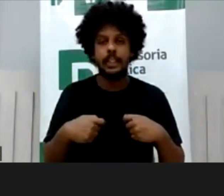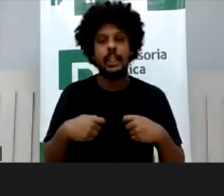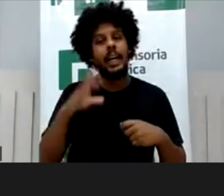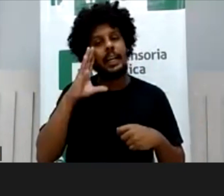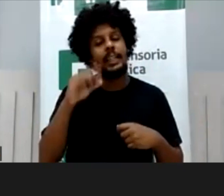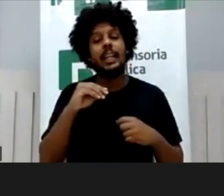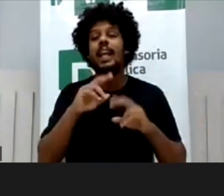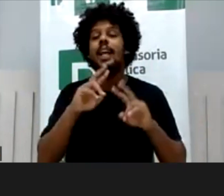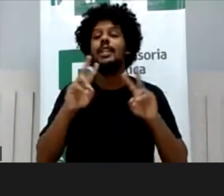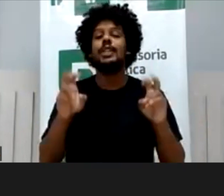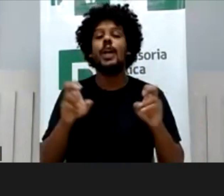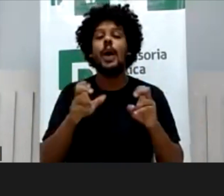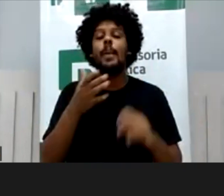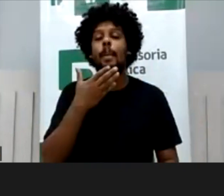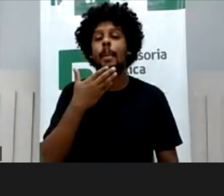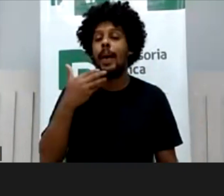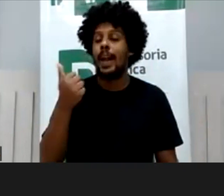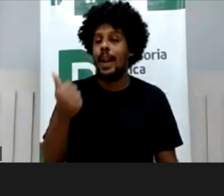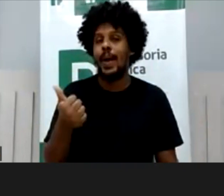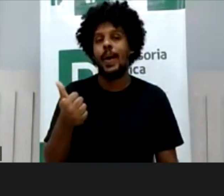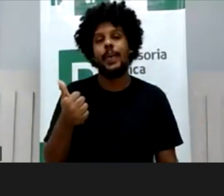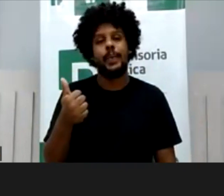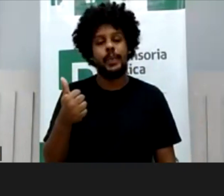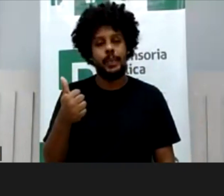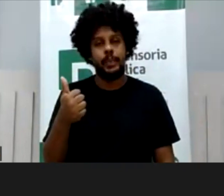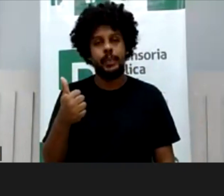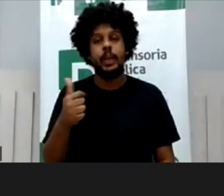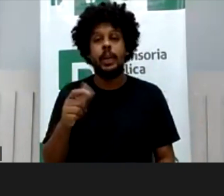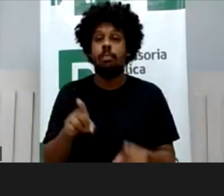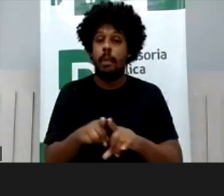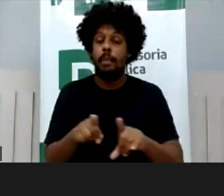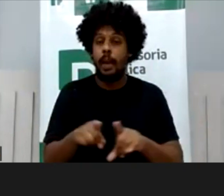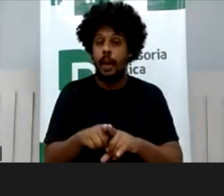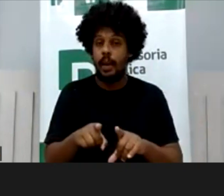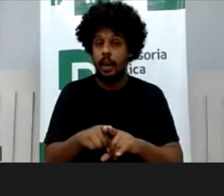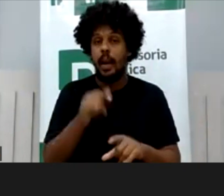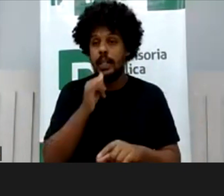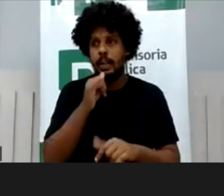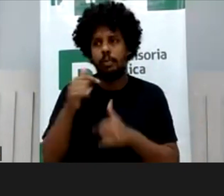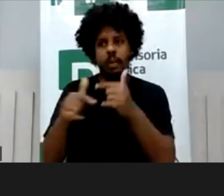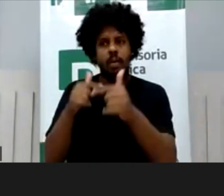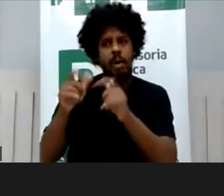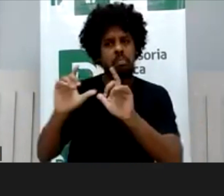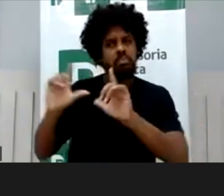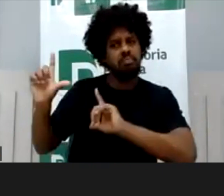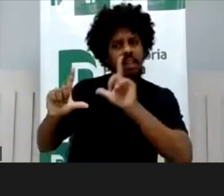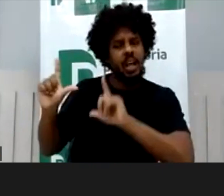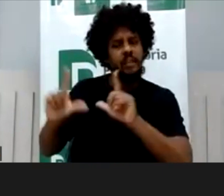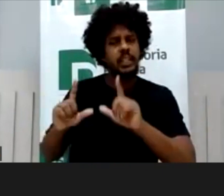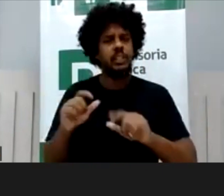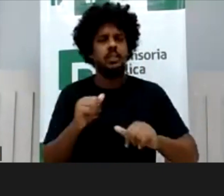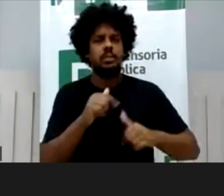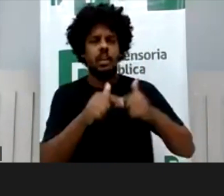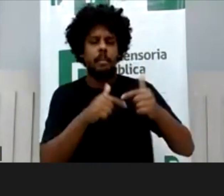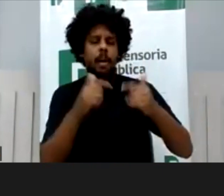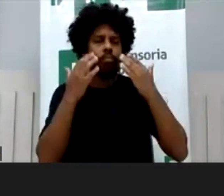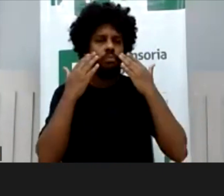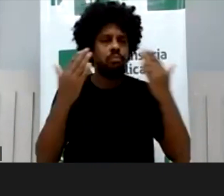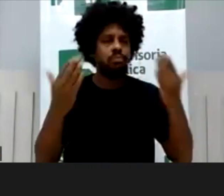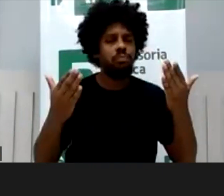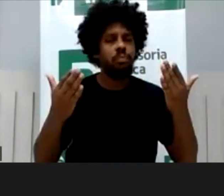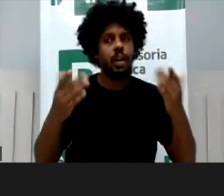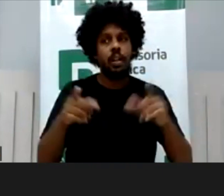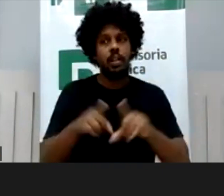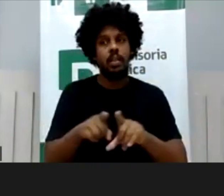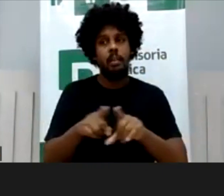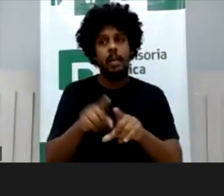autorizar, até o ato de autorizar para um trabalho, seja na televisão, seja para uma exposição, né, seja para o uso